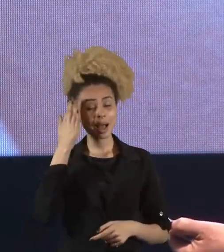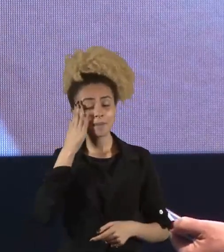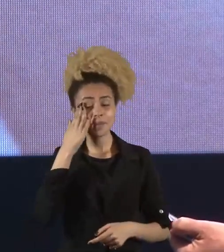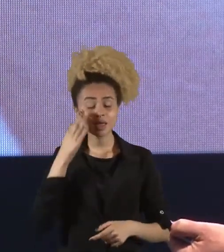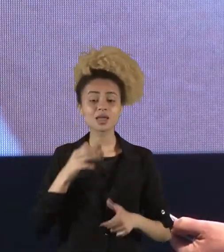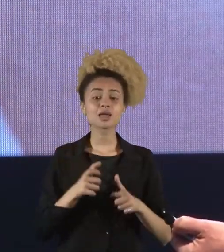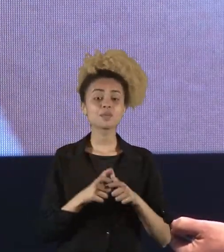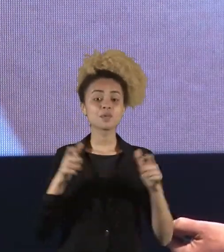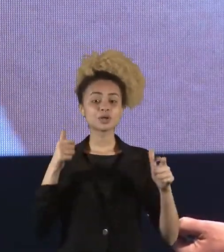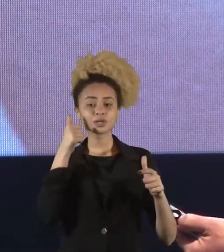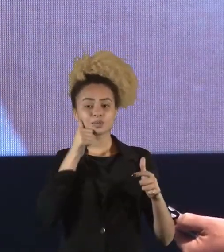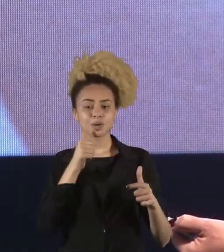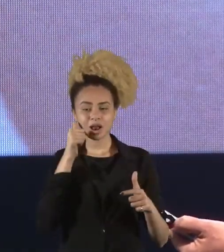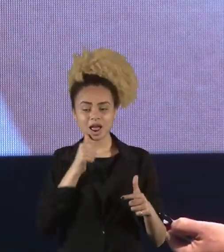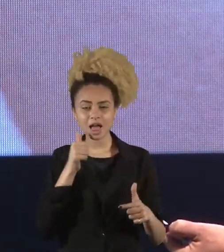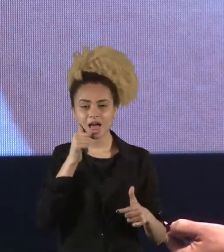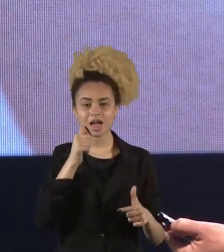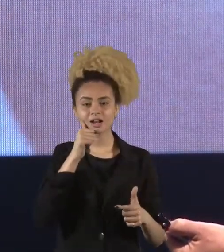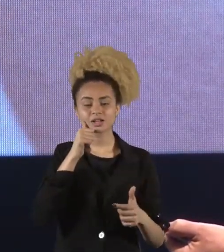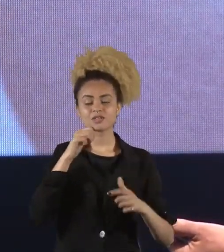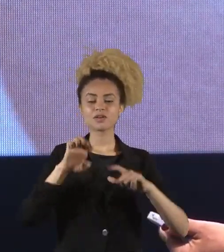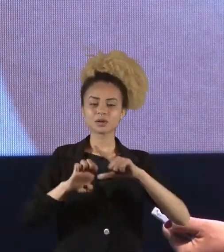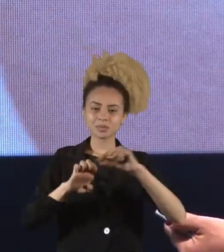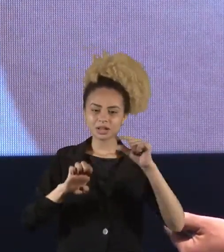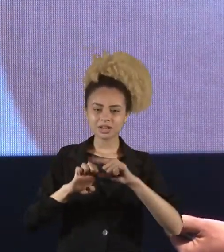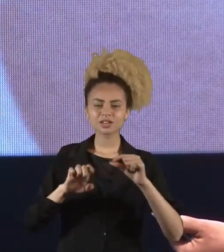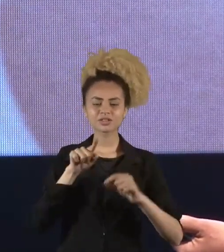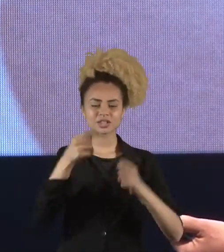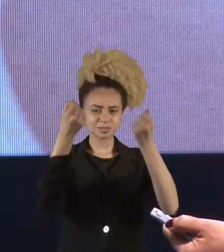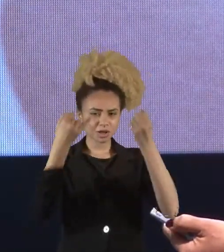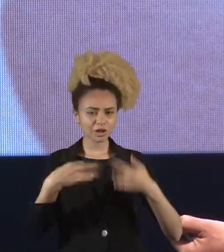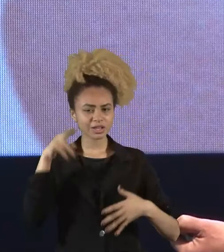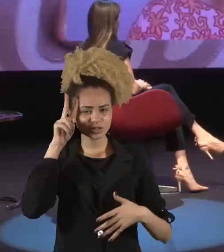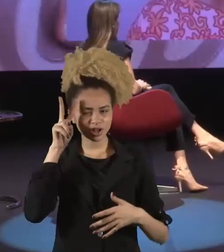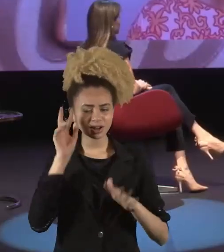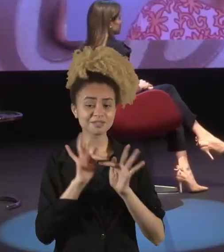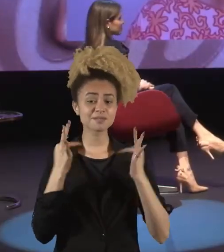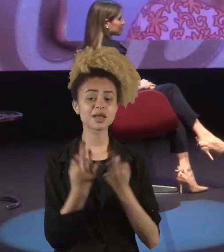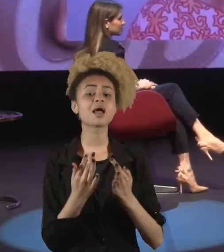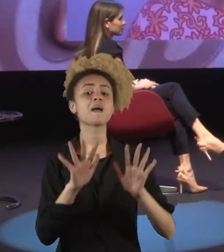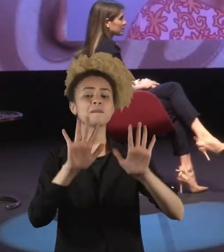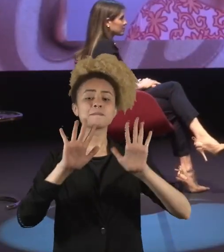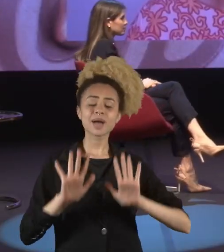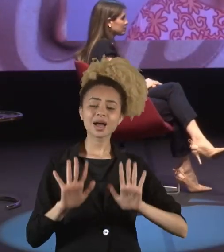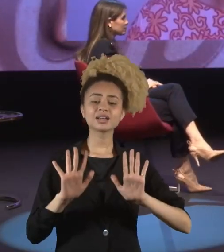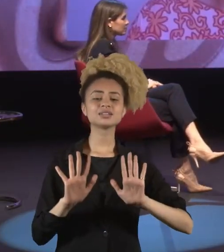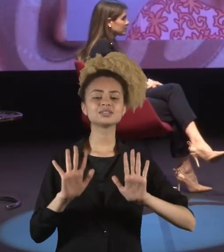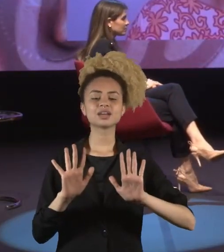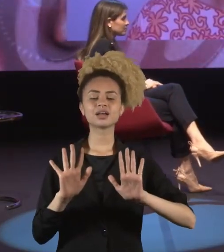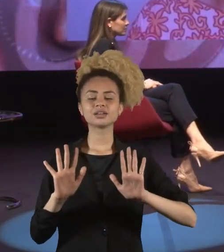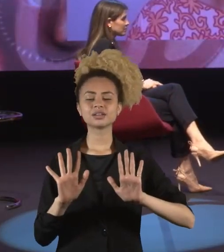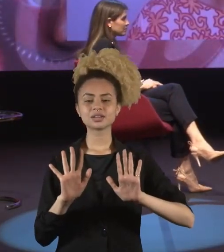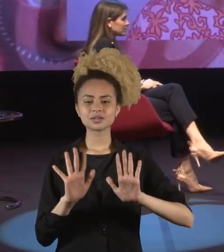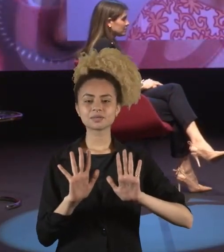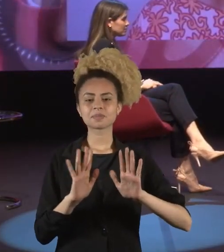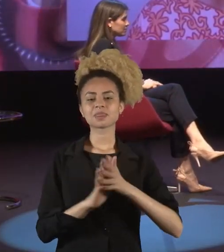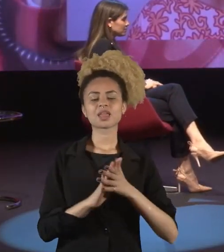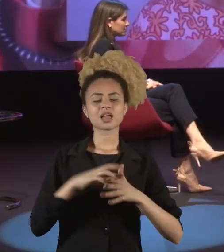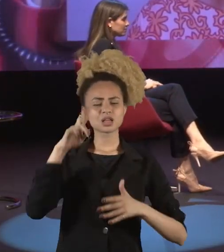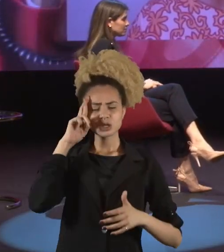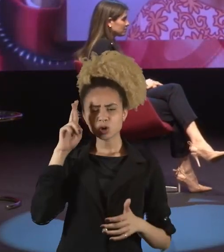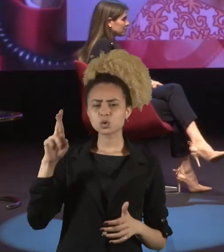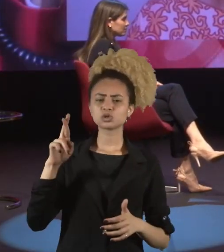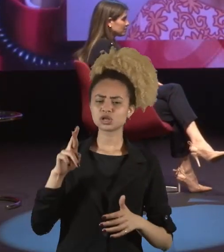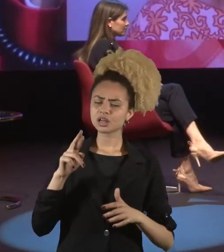por subsistência, como você contou da história da sua família. Mas, na posição de executivas